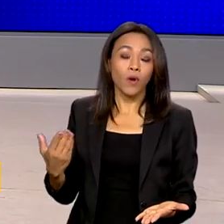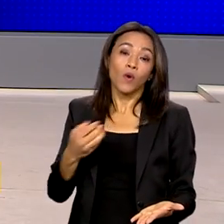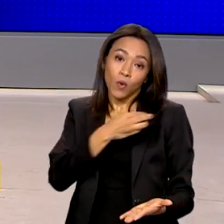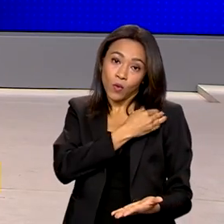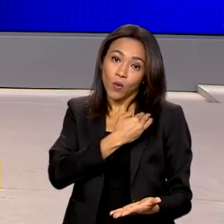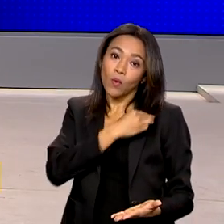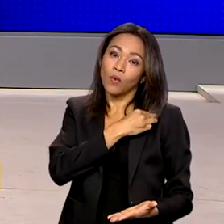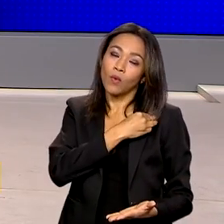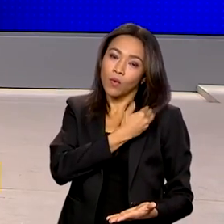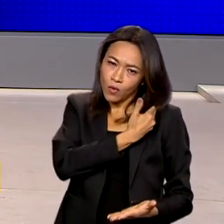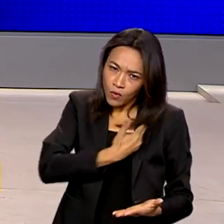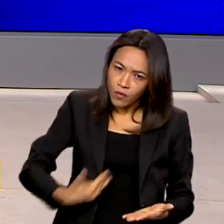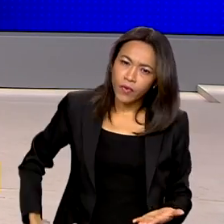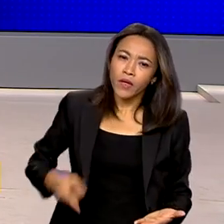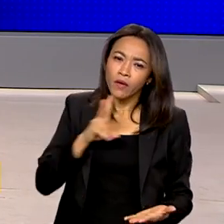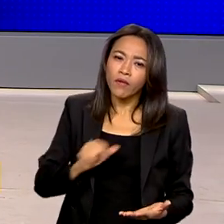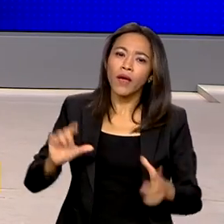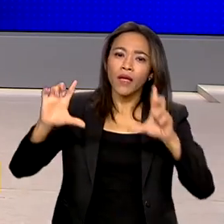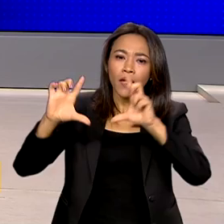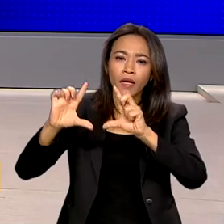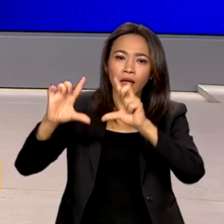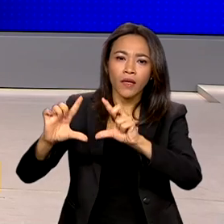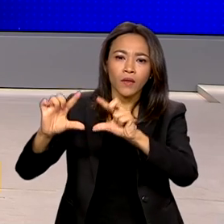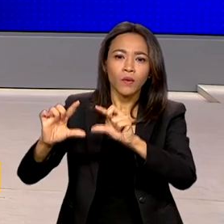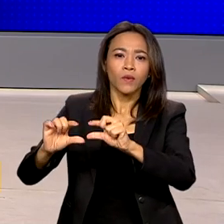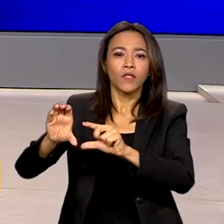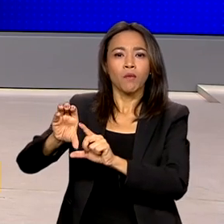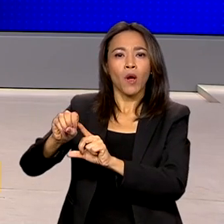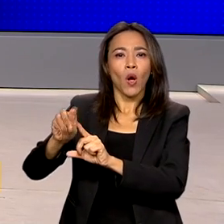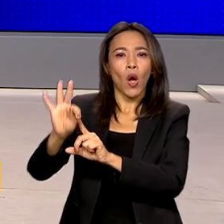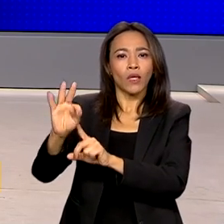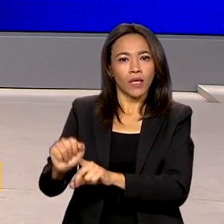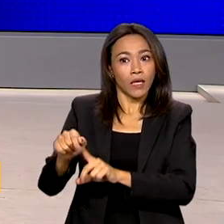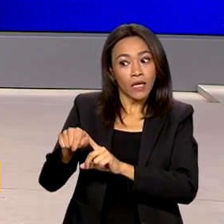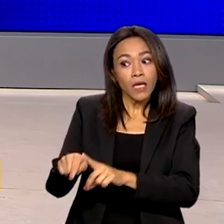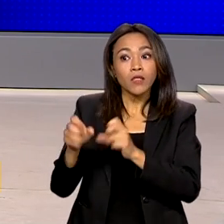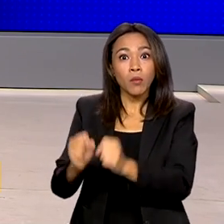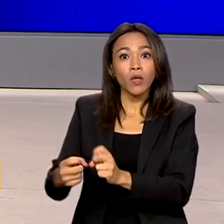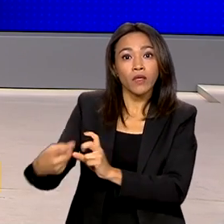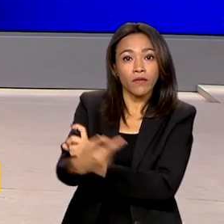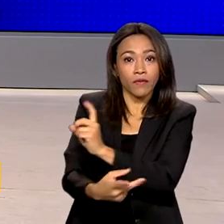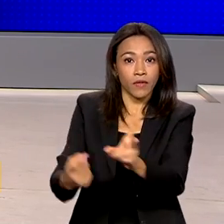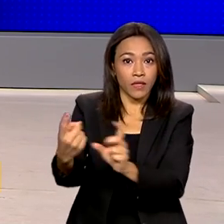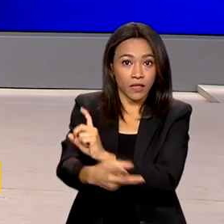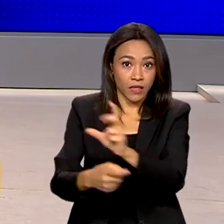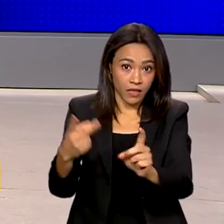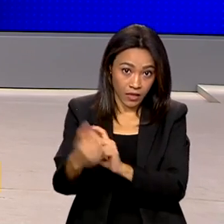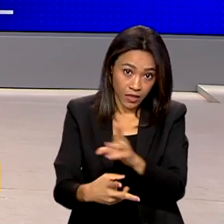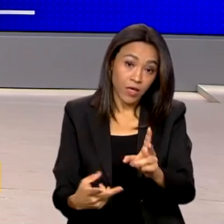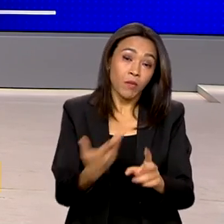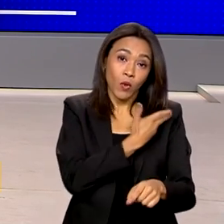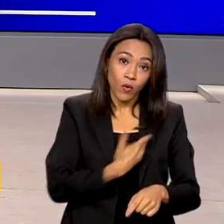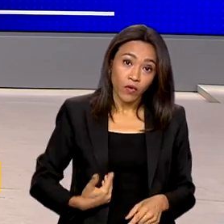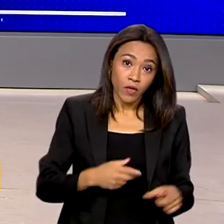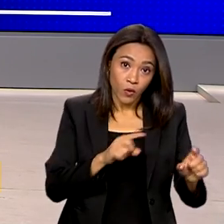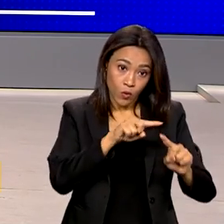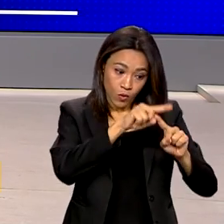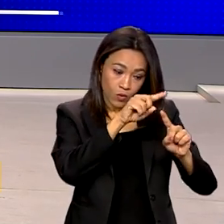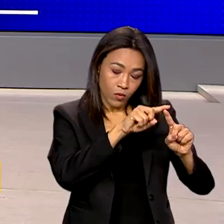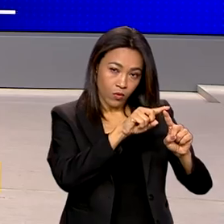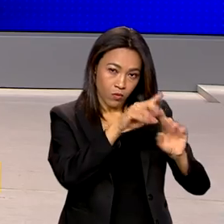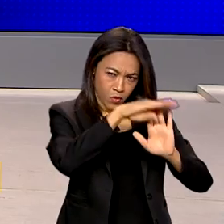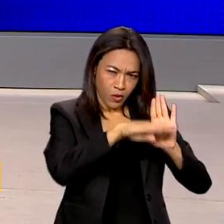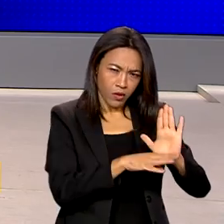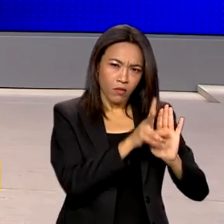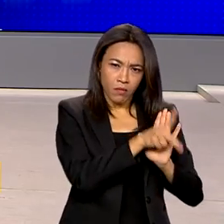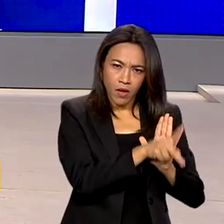a cota individual anual que os agricultores podem comercializar para o governo. O PAA é um programa no qual